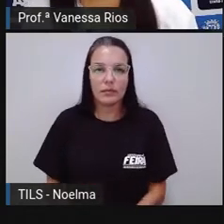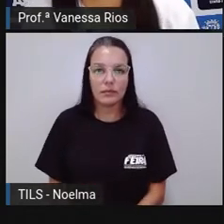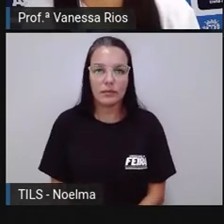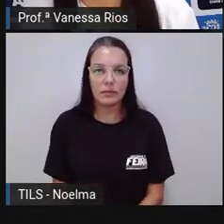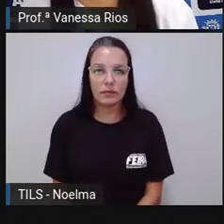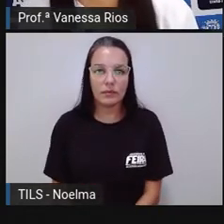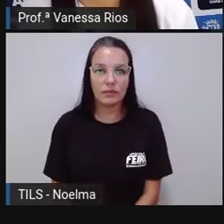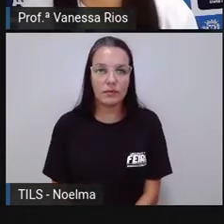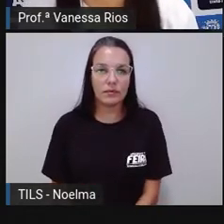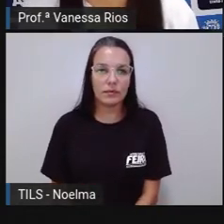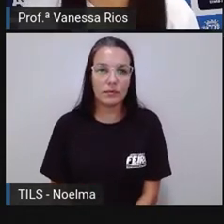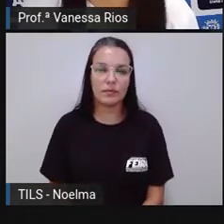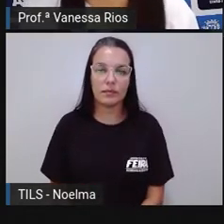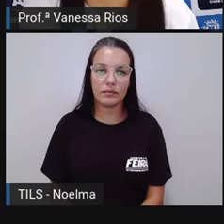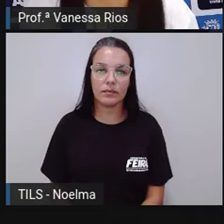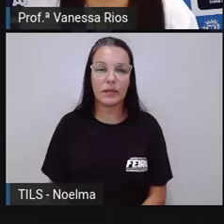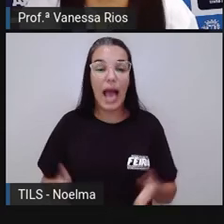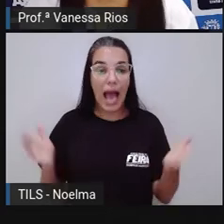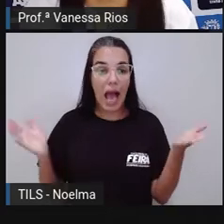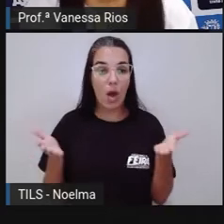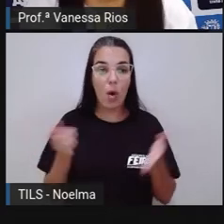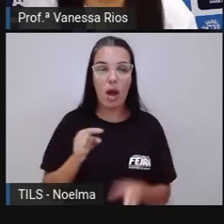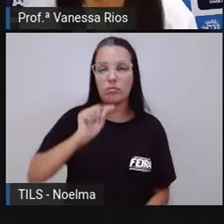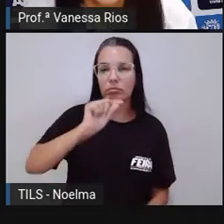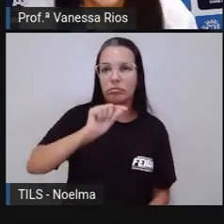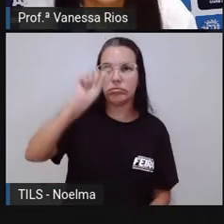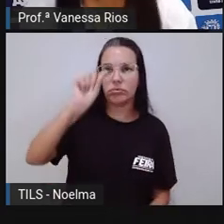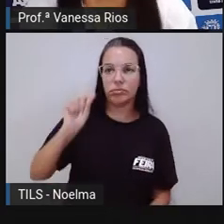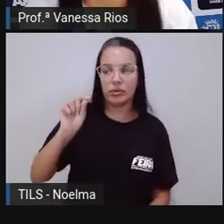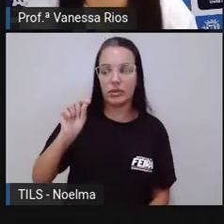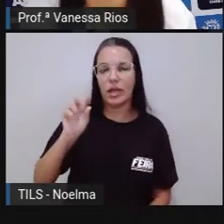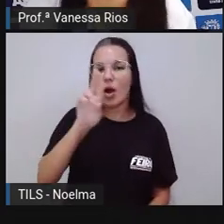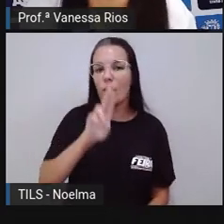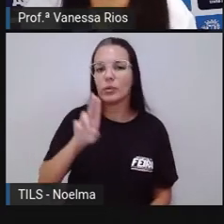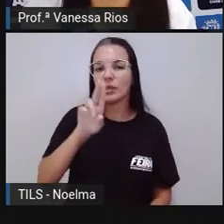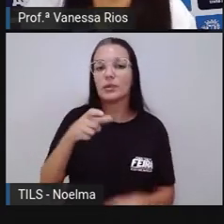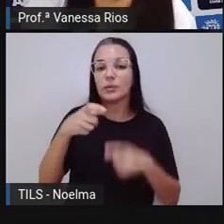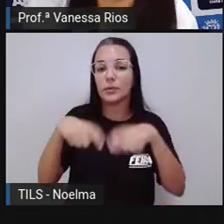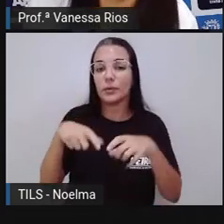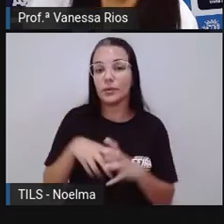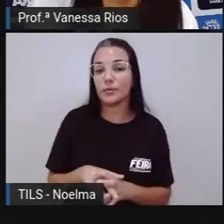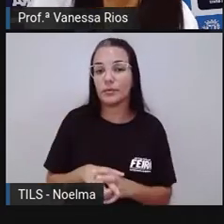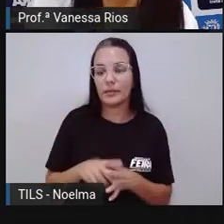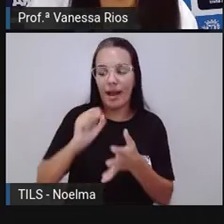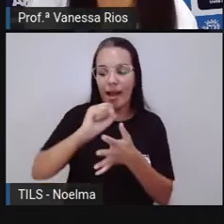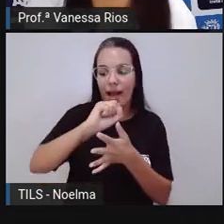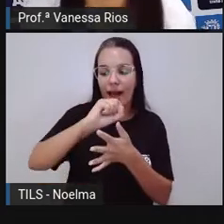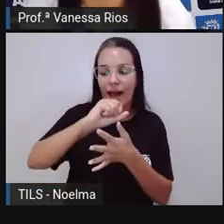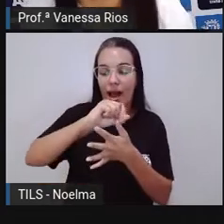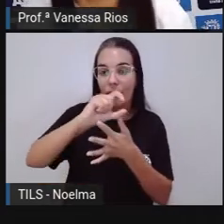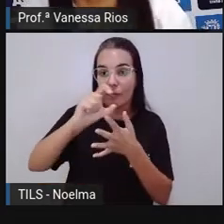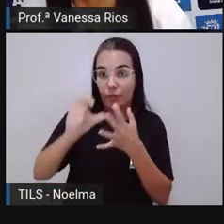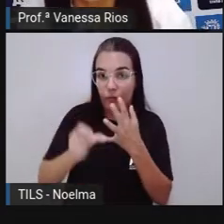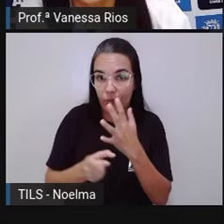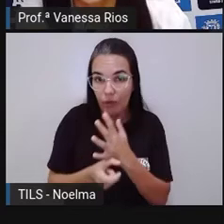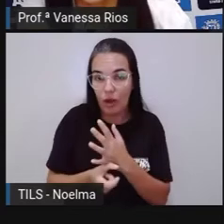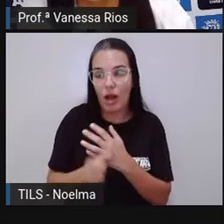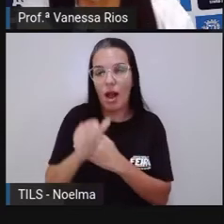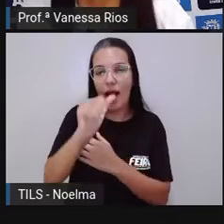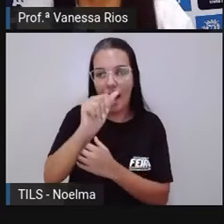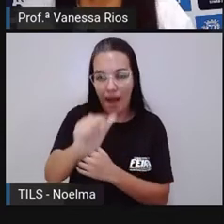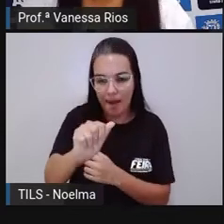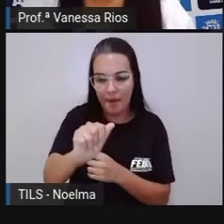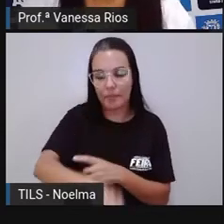Então, o circunflexo, ele é usado sobre as vogais A, sobre as vogais A, a vogal também E e a vogal O.